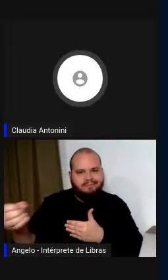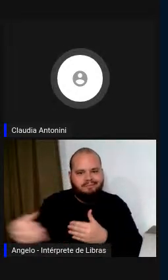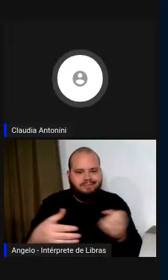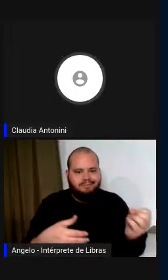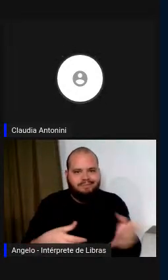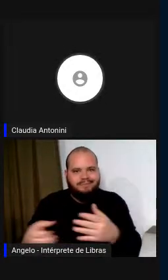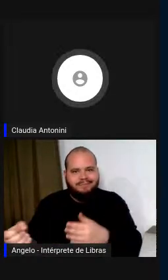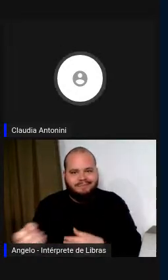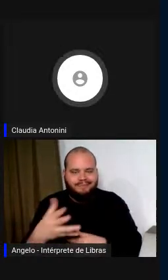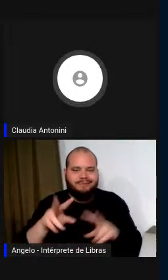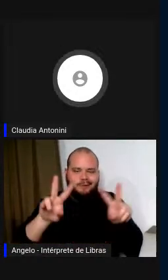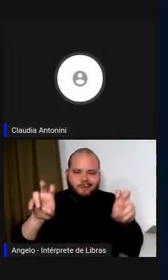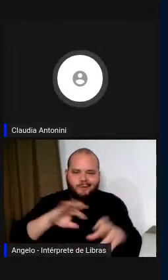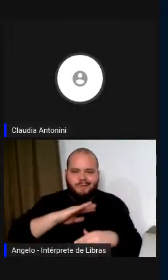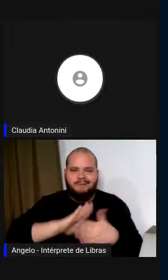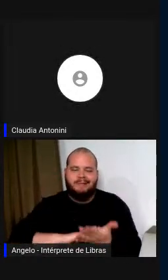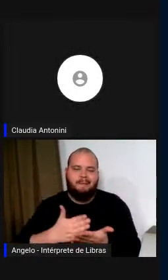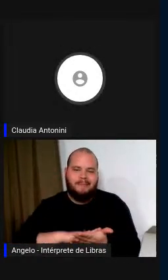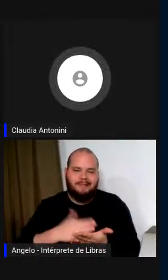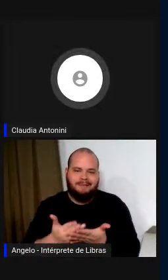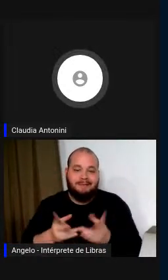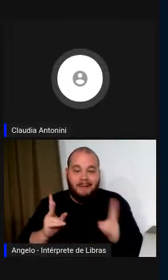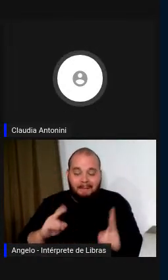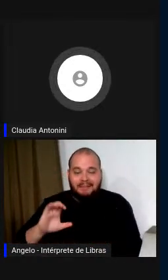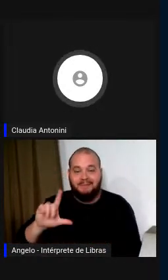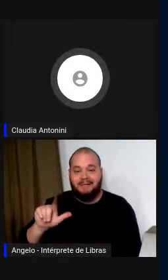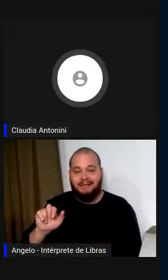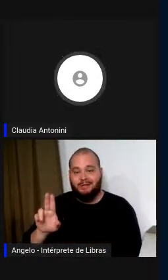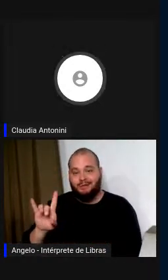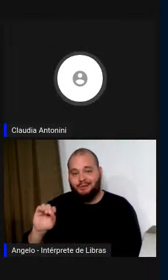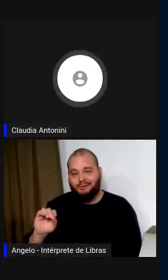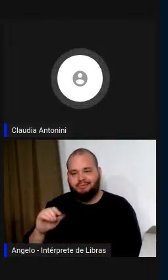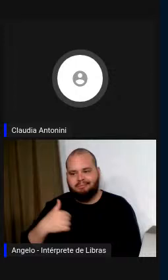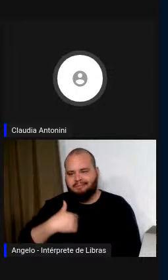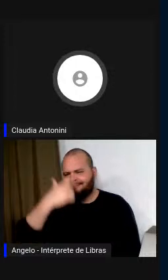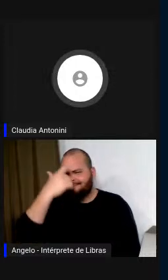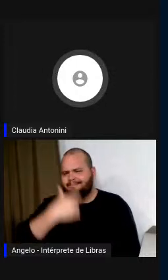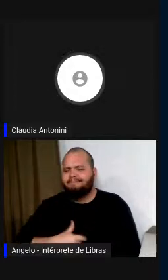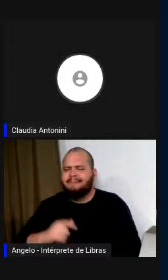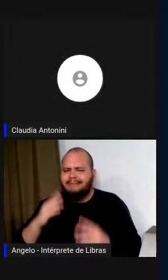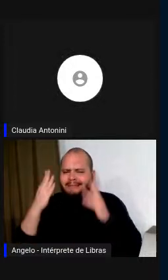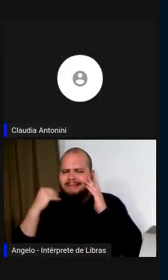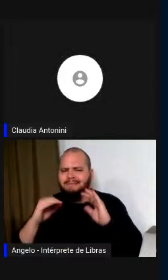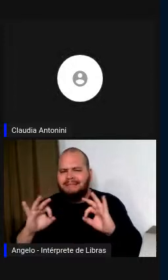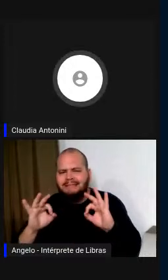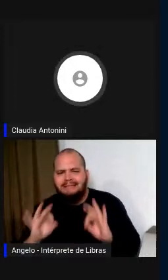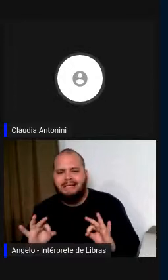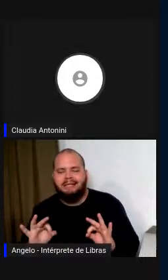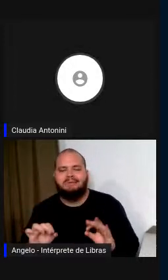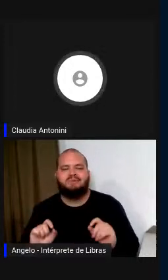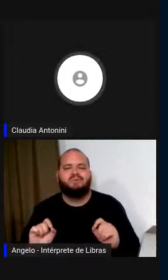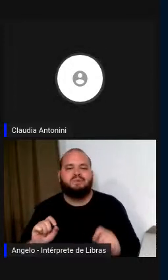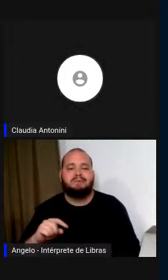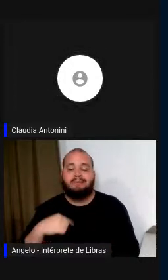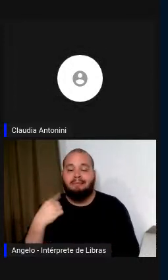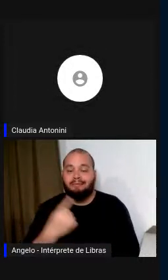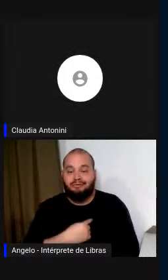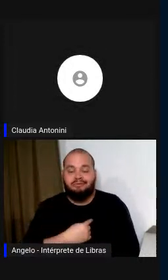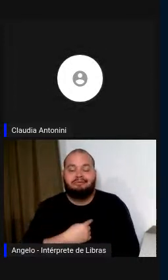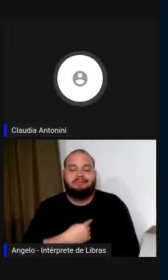interpretação, como Cláudio, eu sou convencida que será essencial que nós